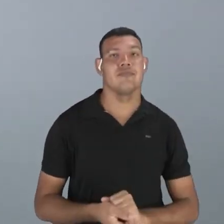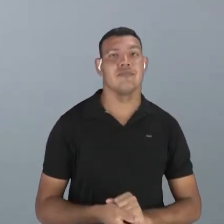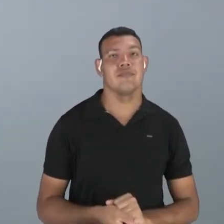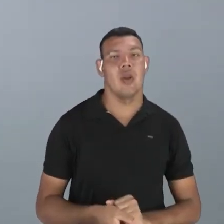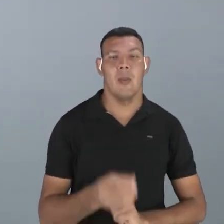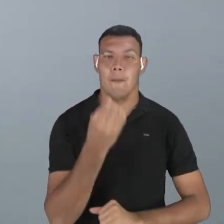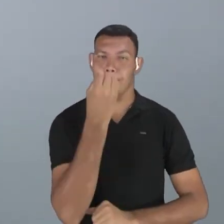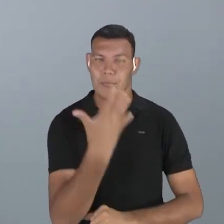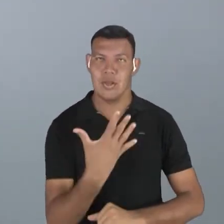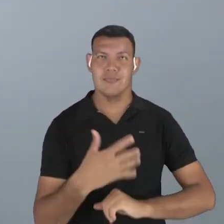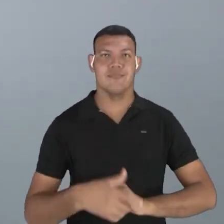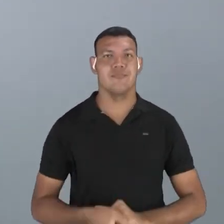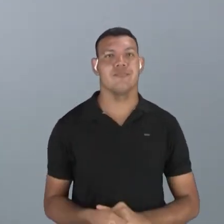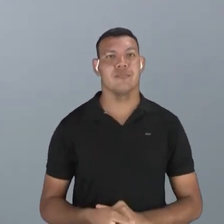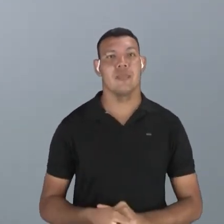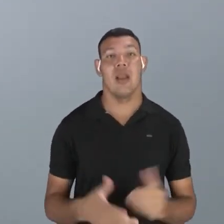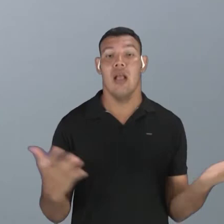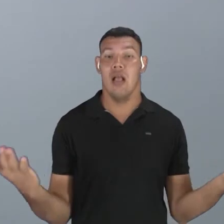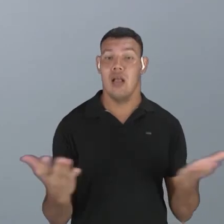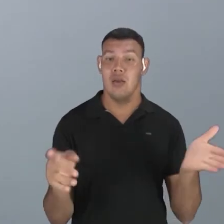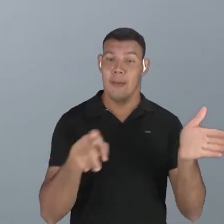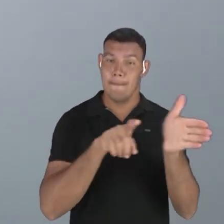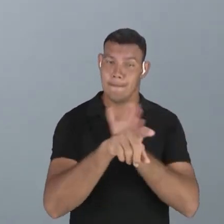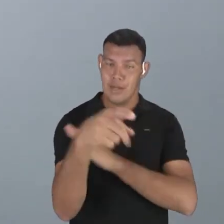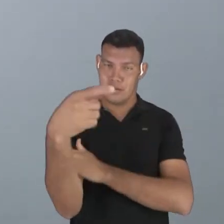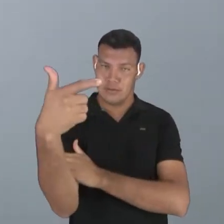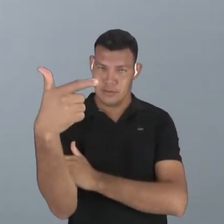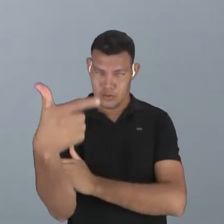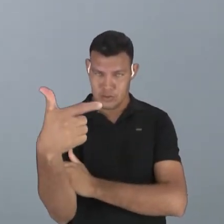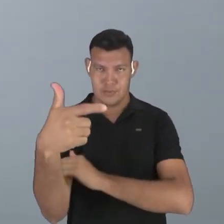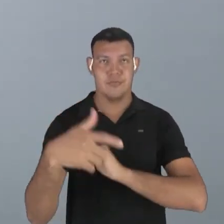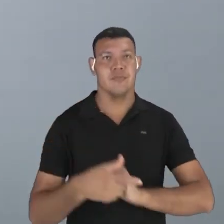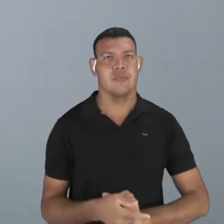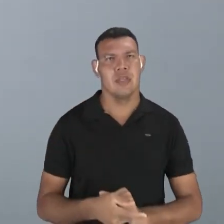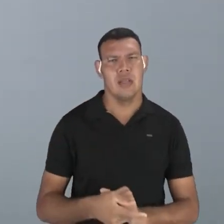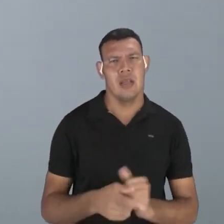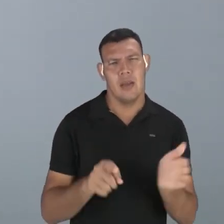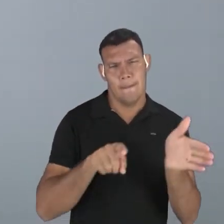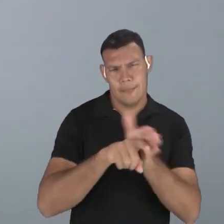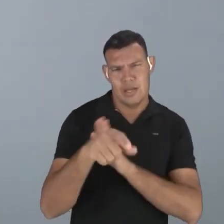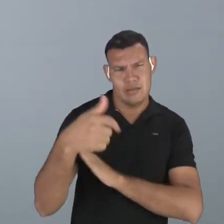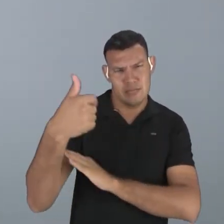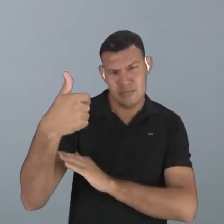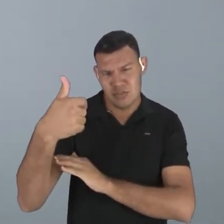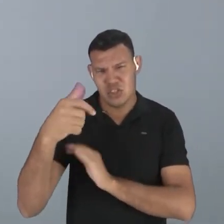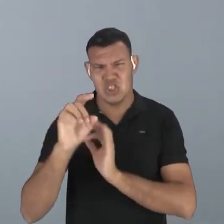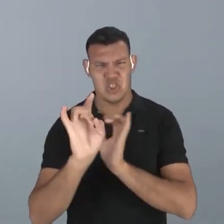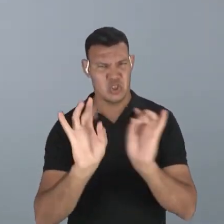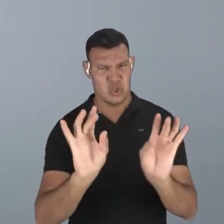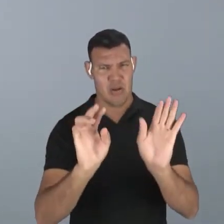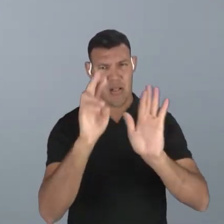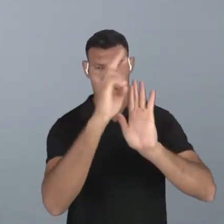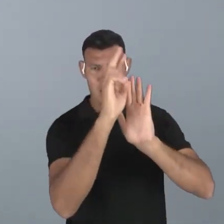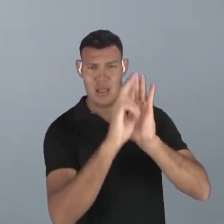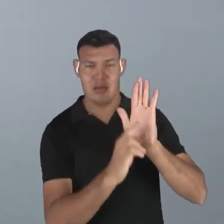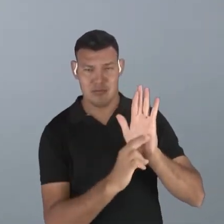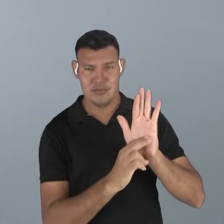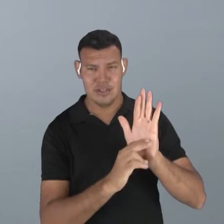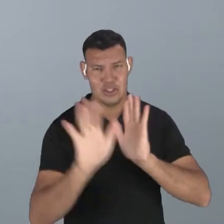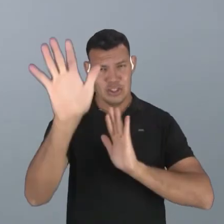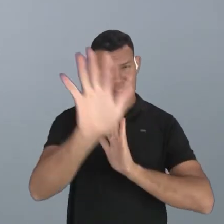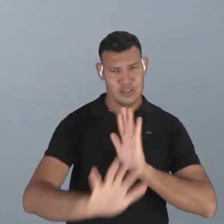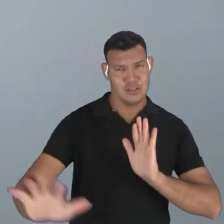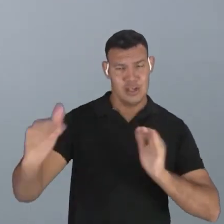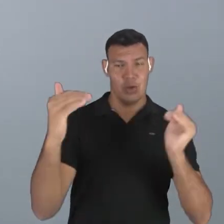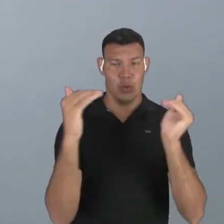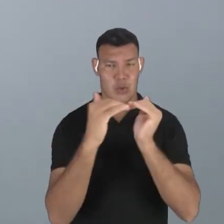que é boa. Vamos à segunda questão. Questão. Essa primeira questão tratou da regra geral de concordância